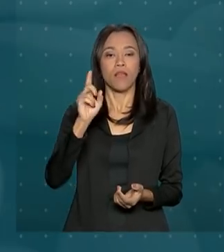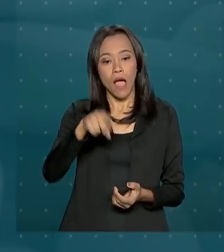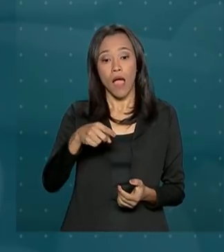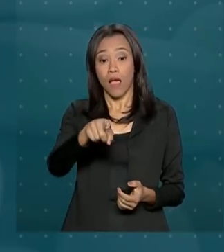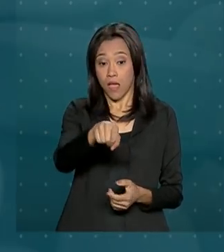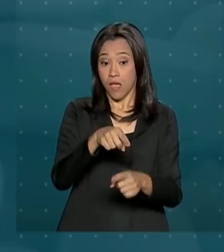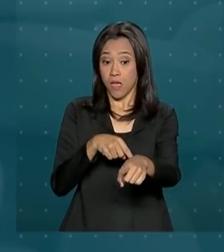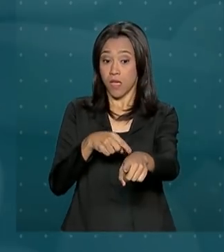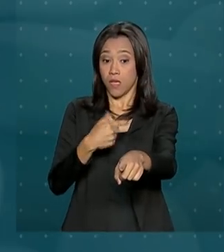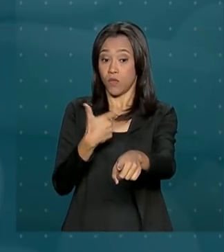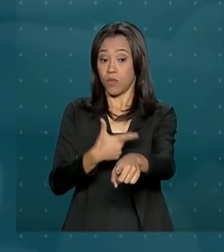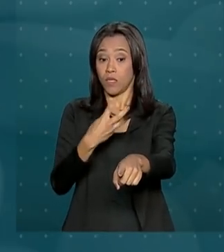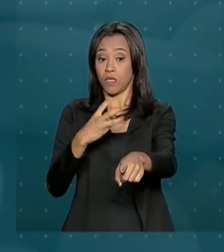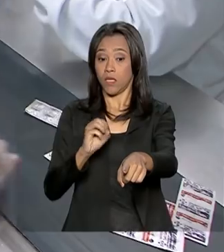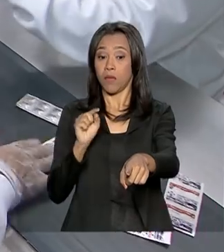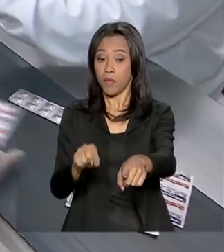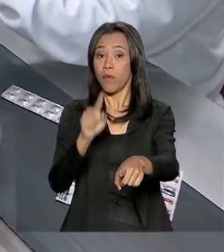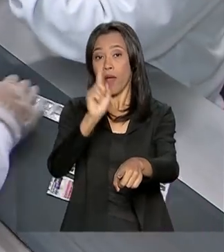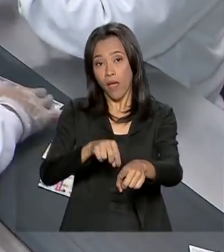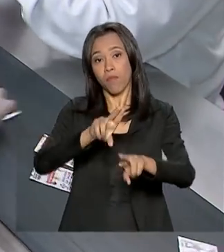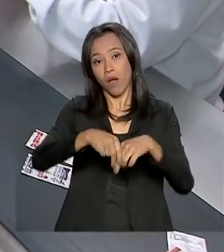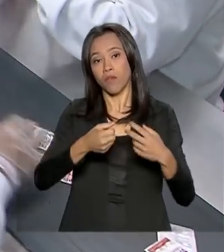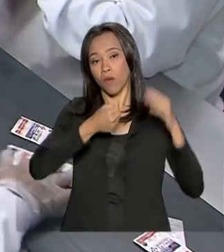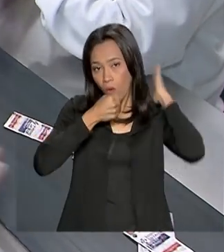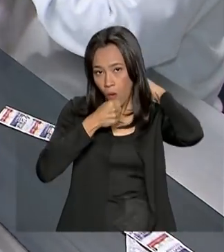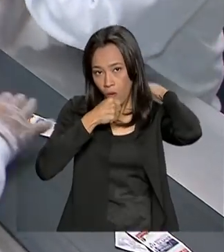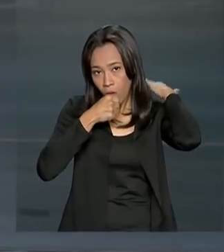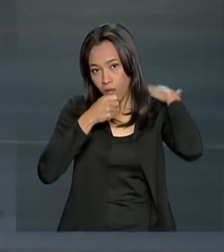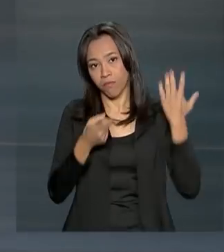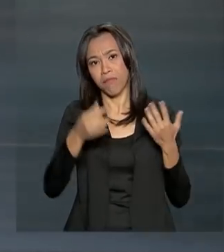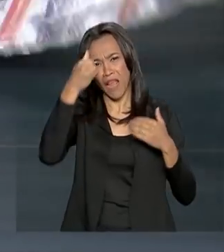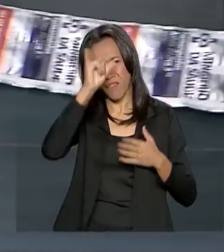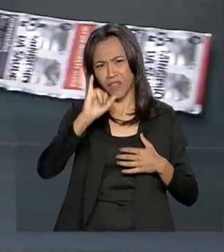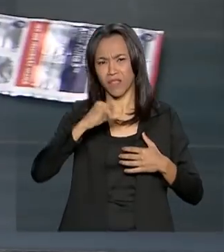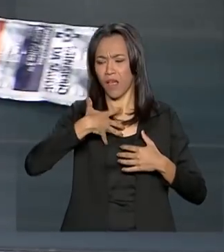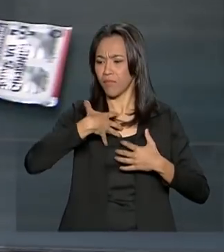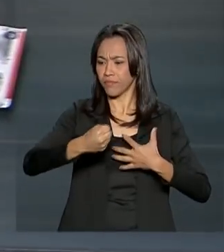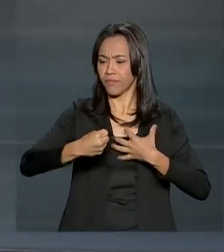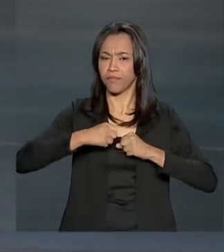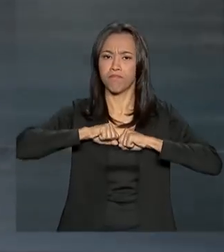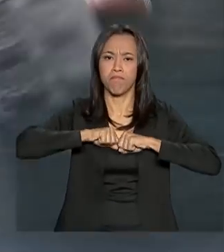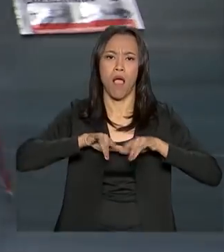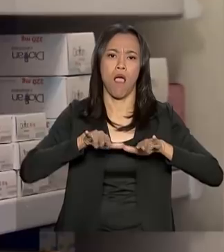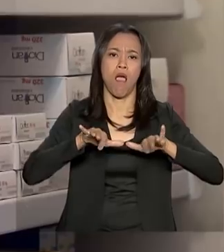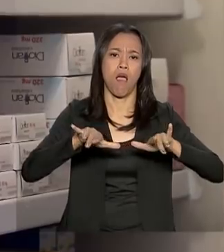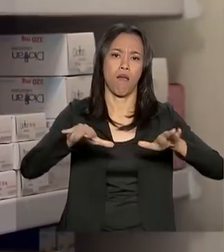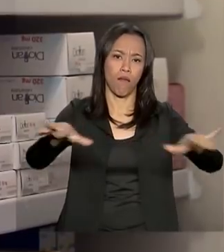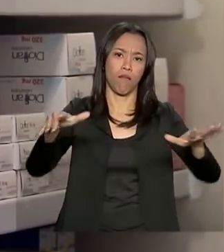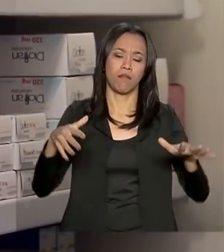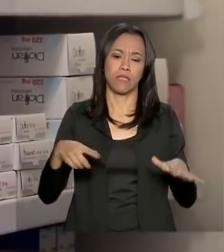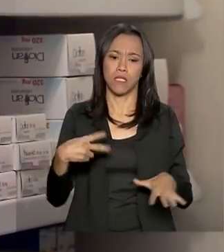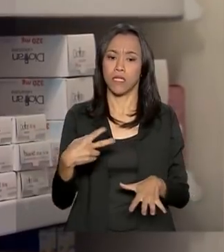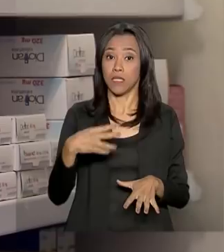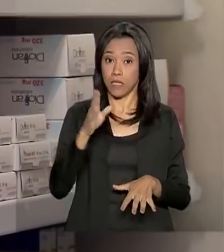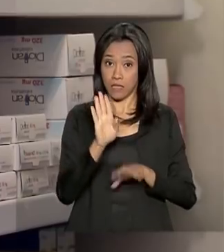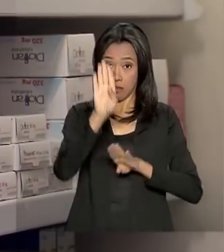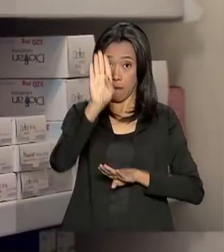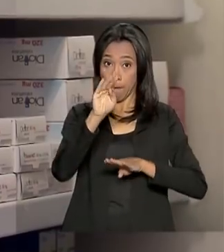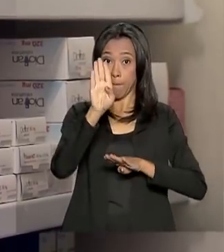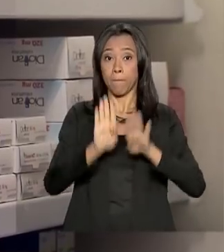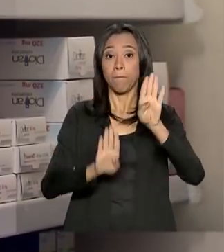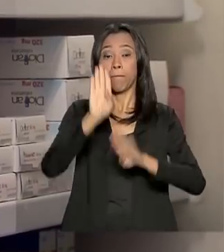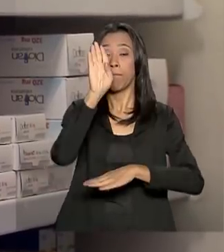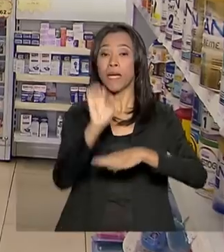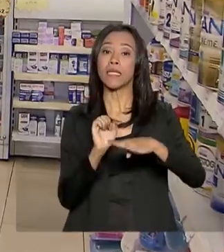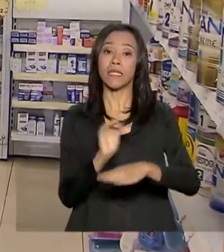tuberculose multiresistente. Para evitar a contaminação e a proliferação dessas bactérias super resistentes a